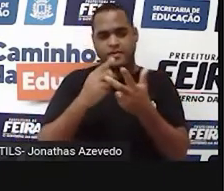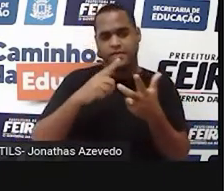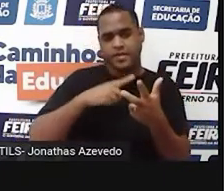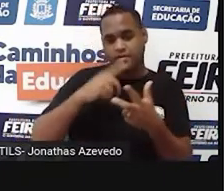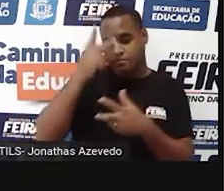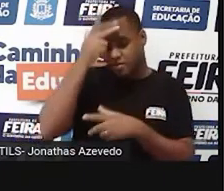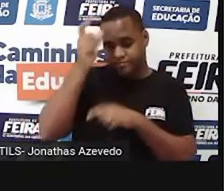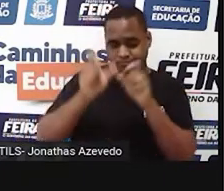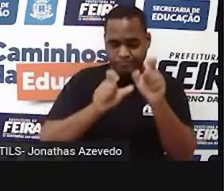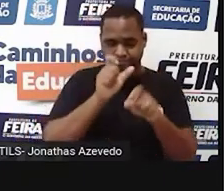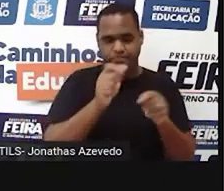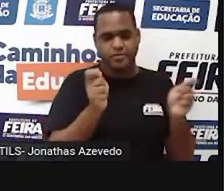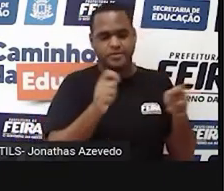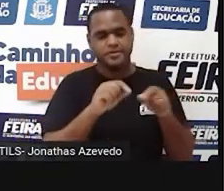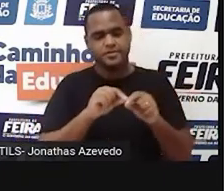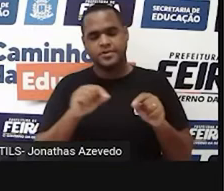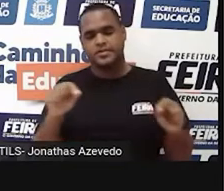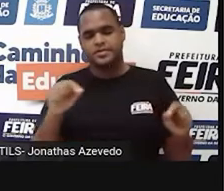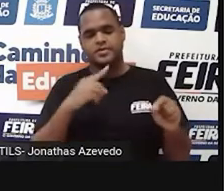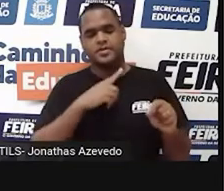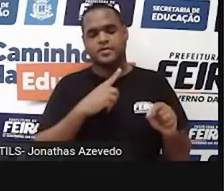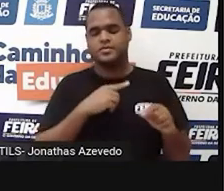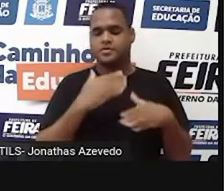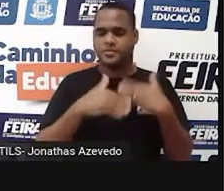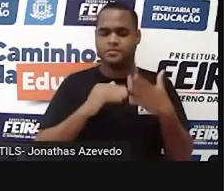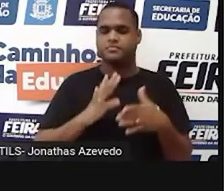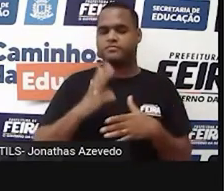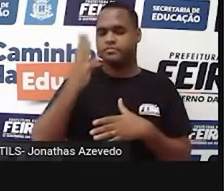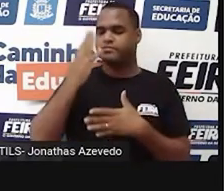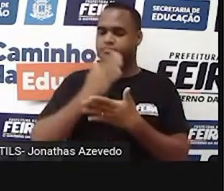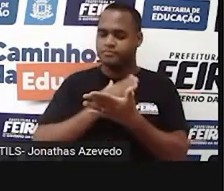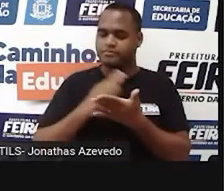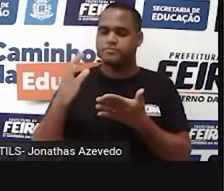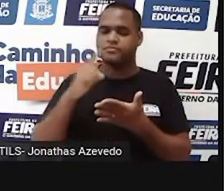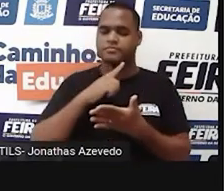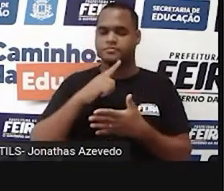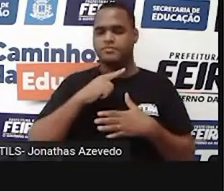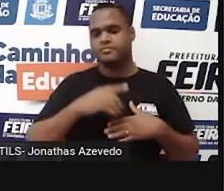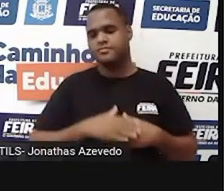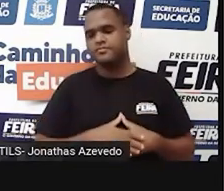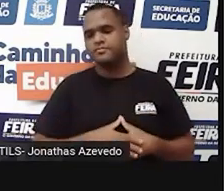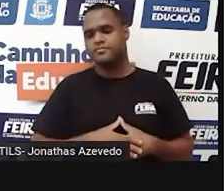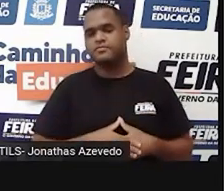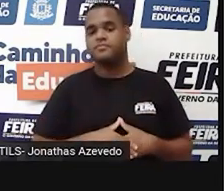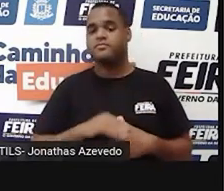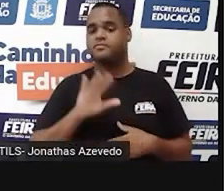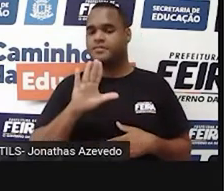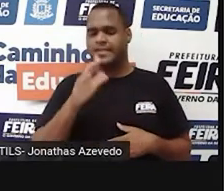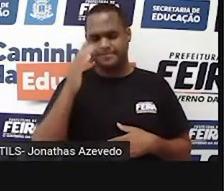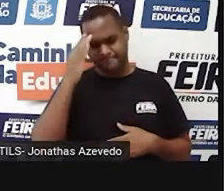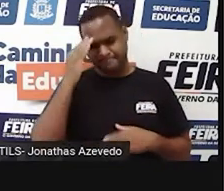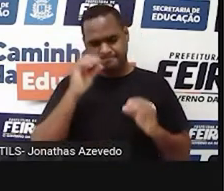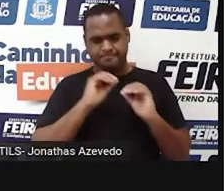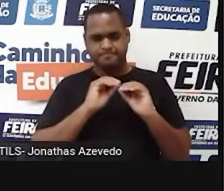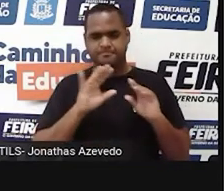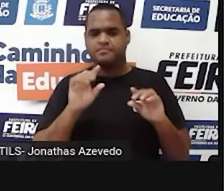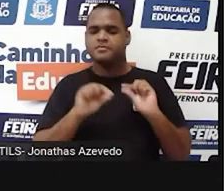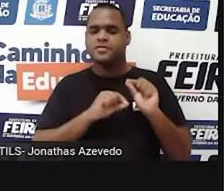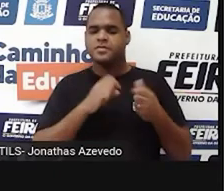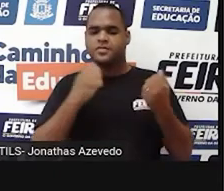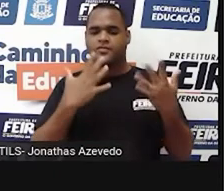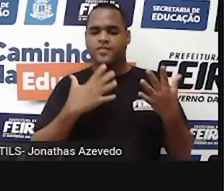foi necessário medir. Então, foi aí que surgiu, certo? Mas, é claro que